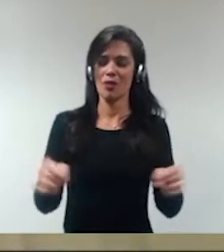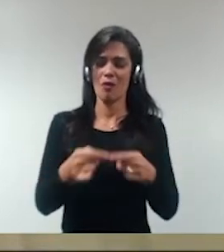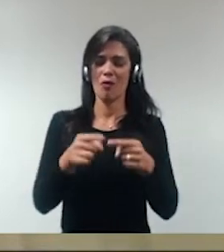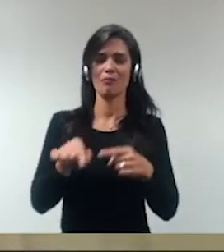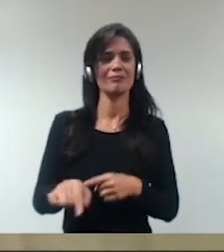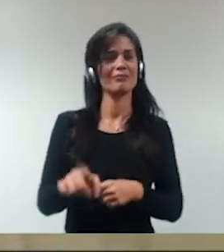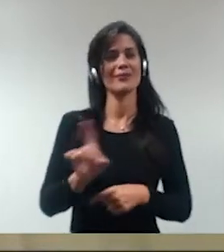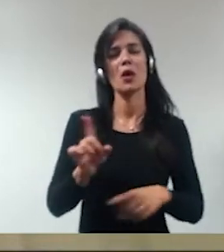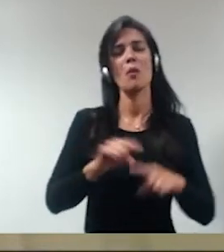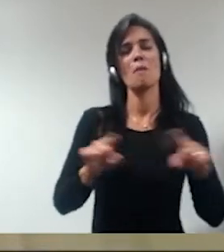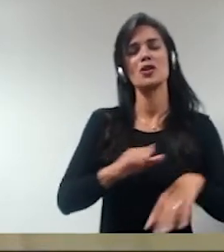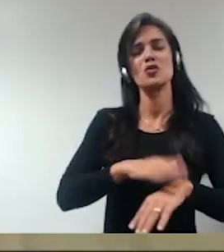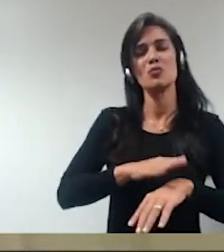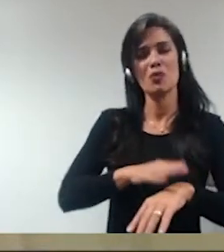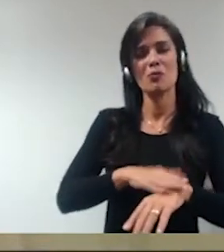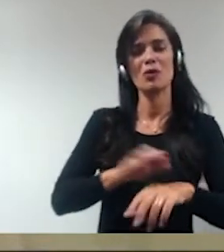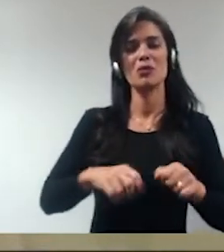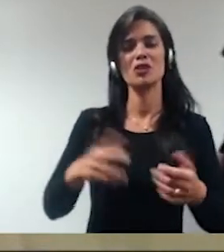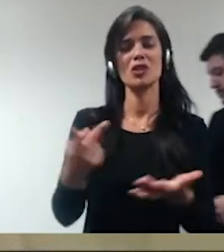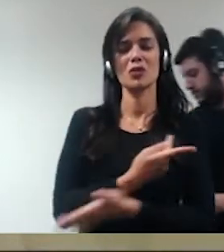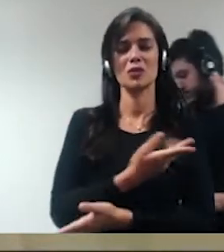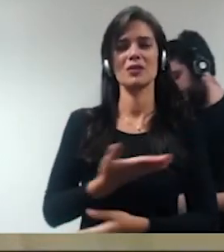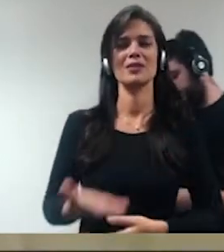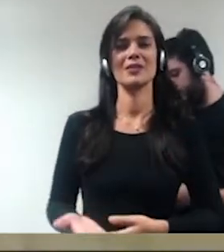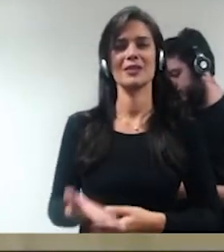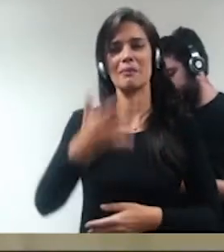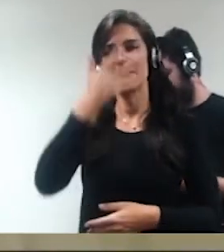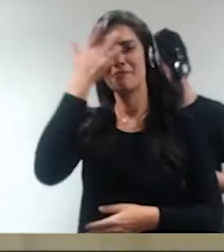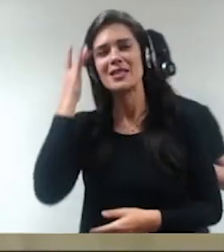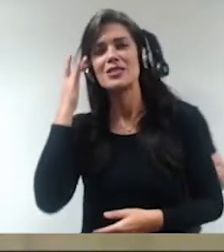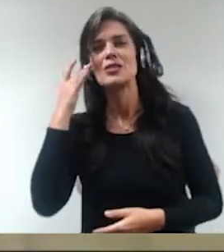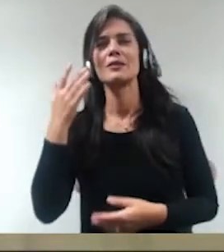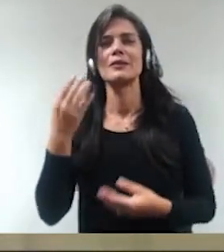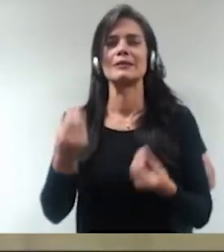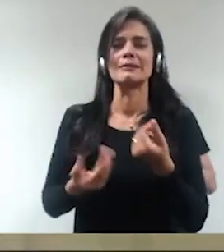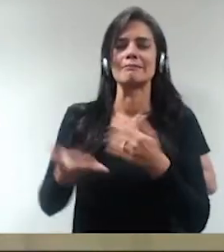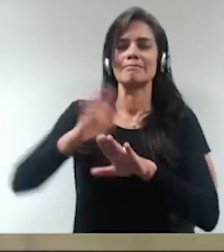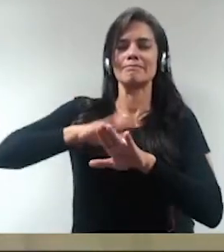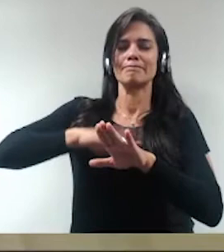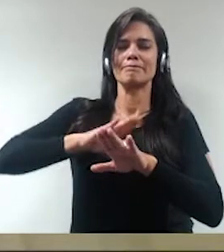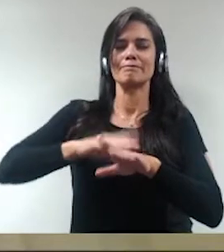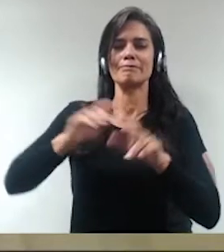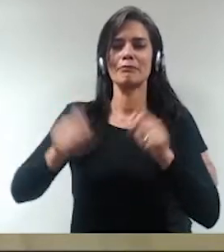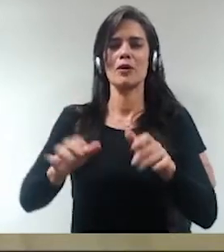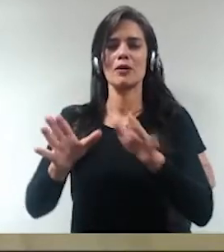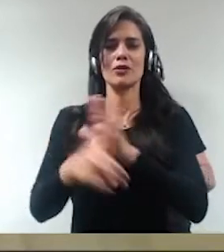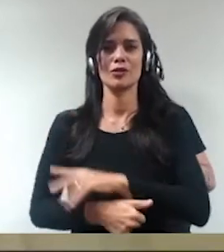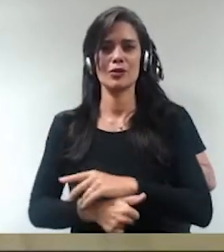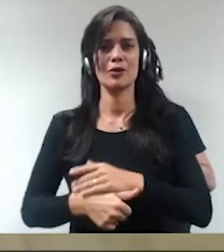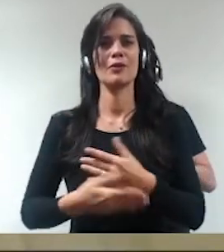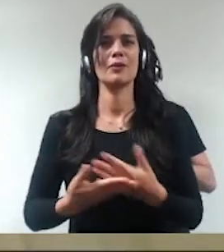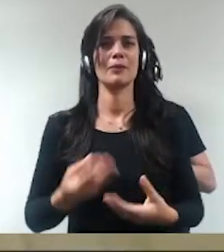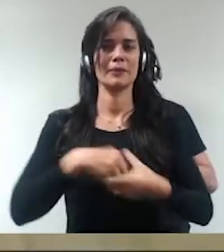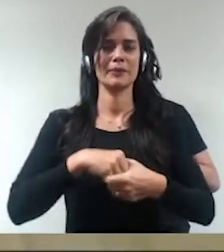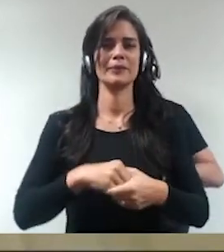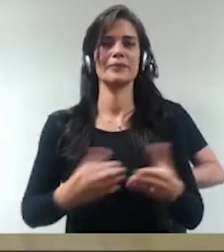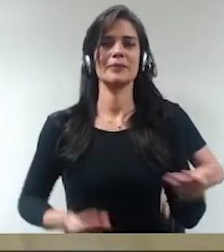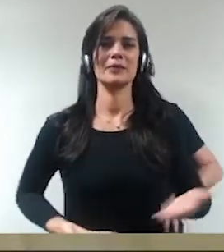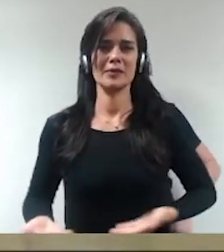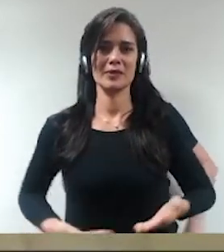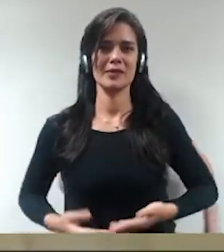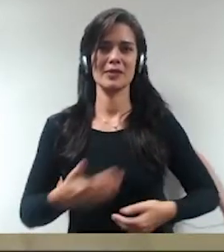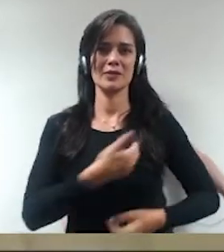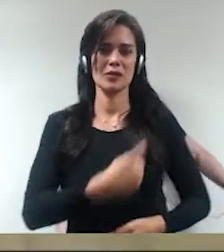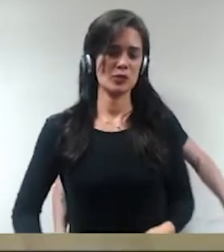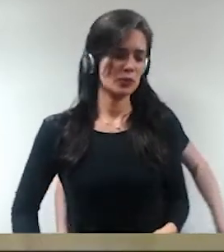para que, eventualmente, é alguém mal intencionado, um agente público ou privado de má fé, né, busquem se